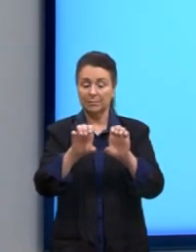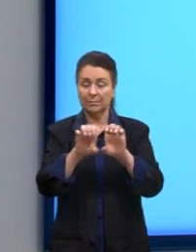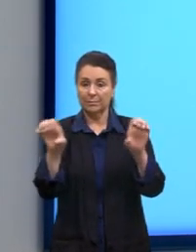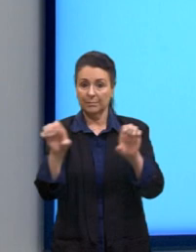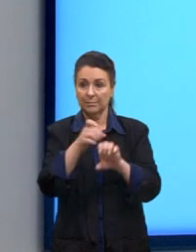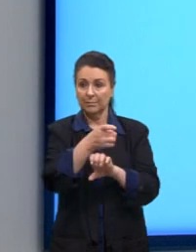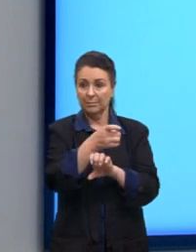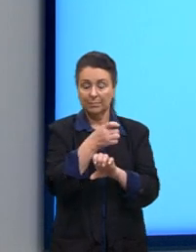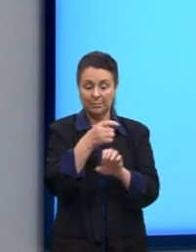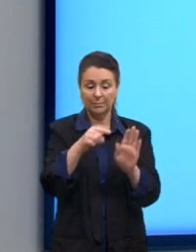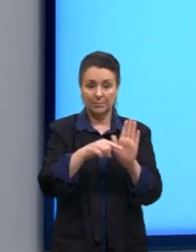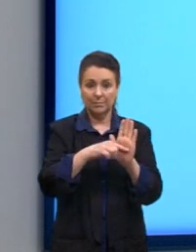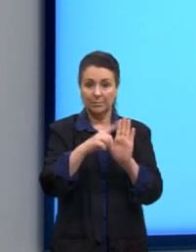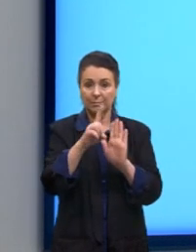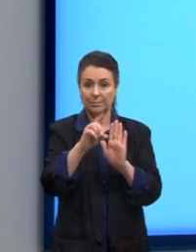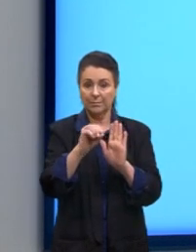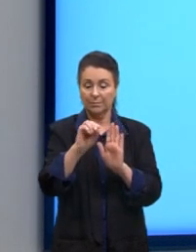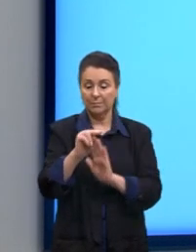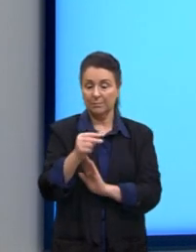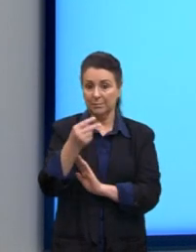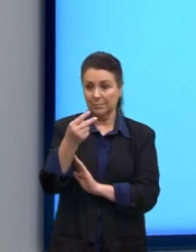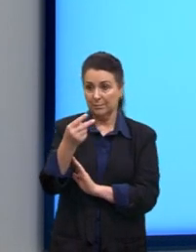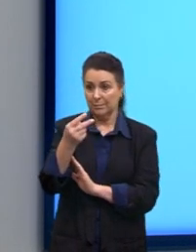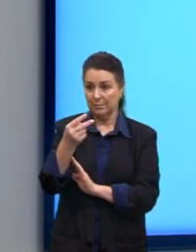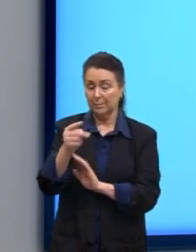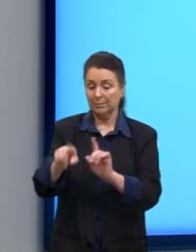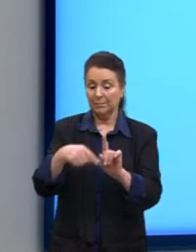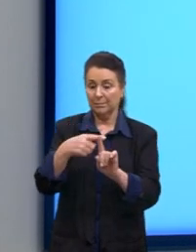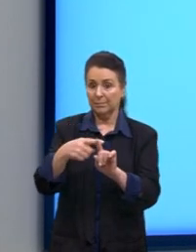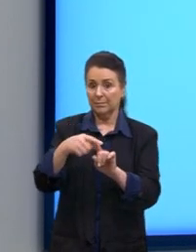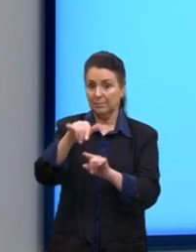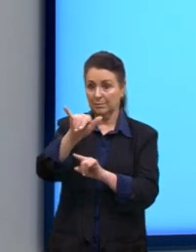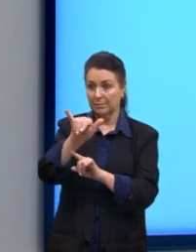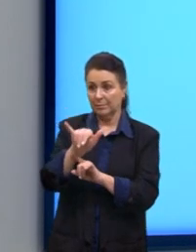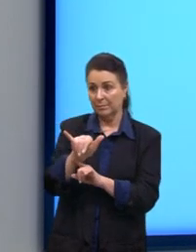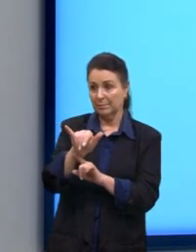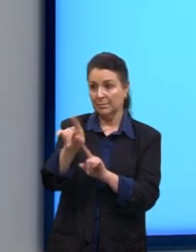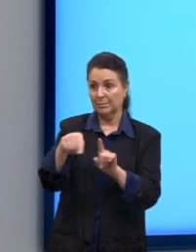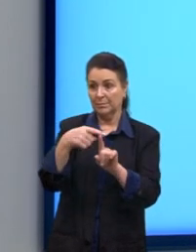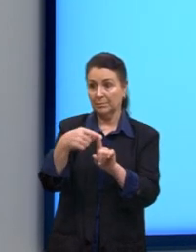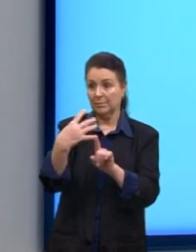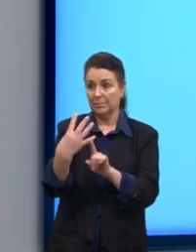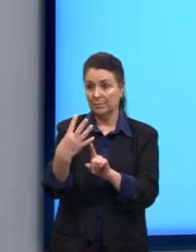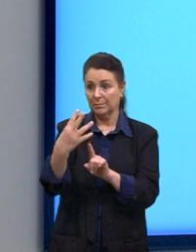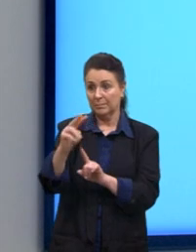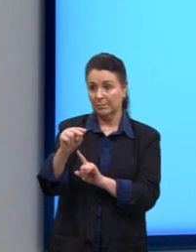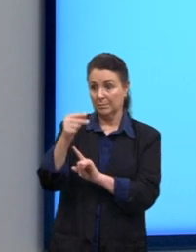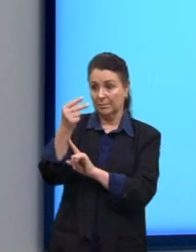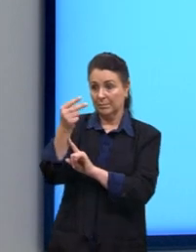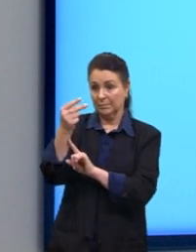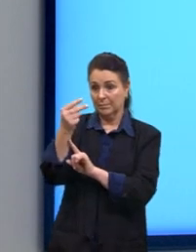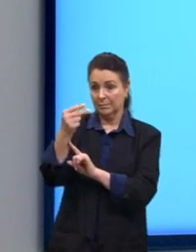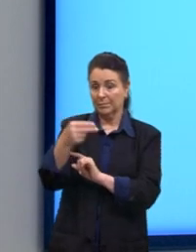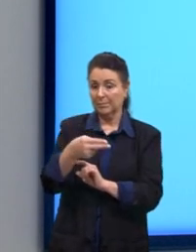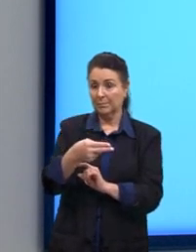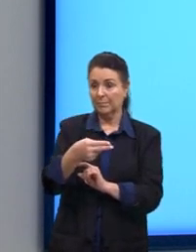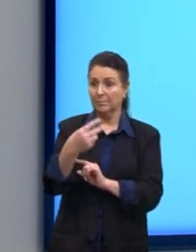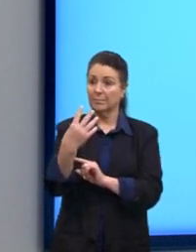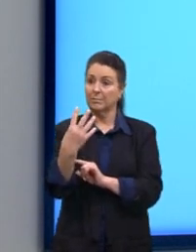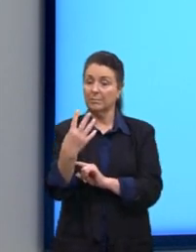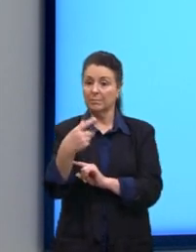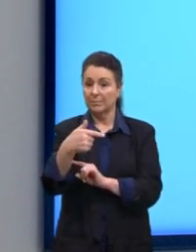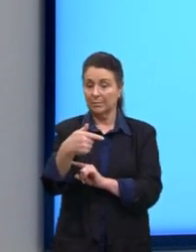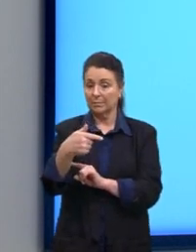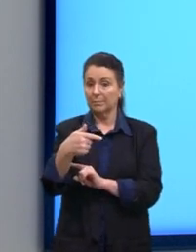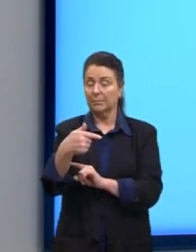x menos 10 ao quadrado, mais y mais 4 ao quadrado, igual a